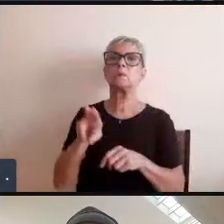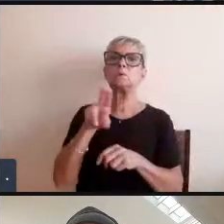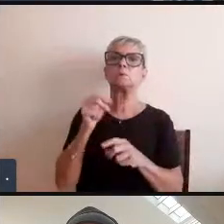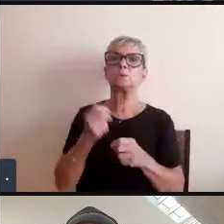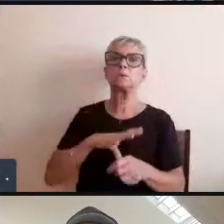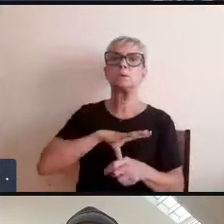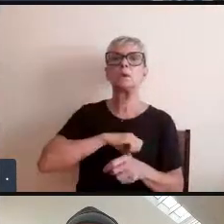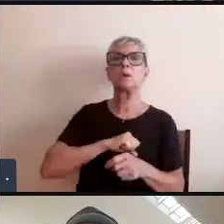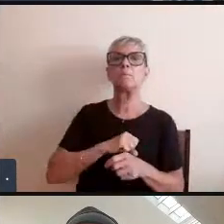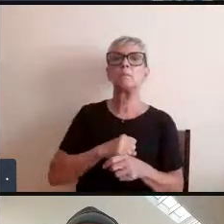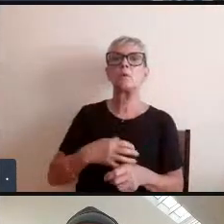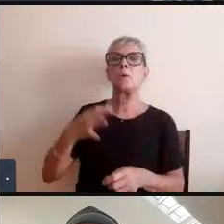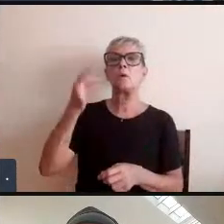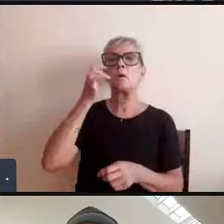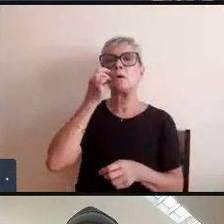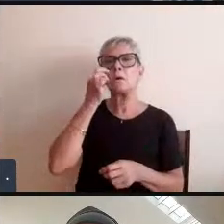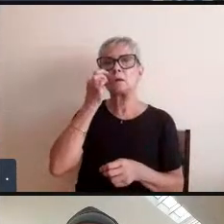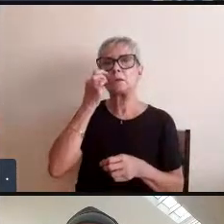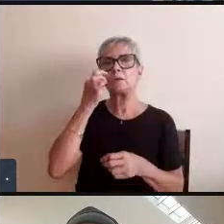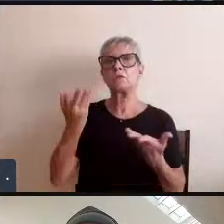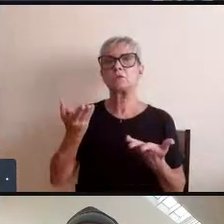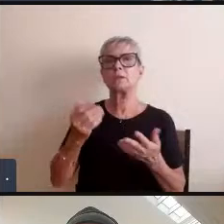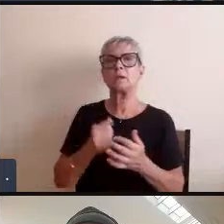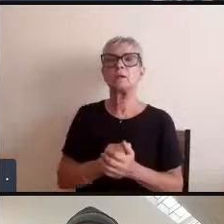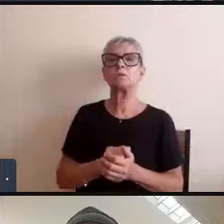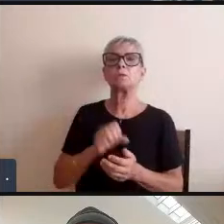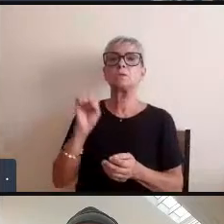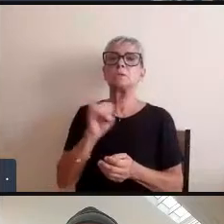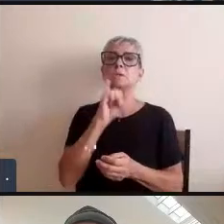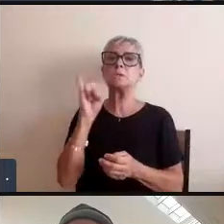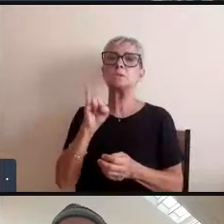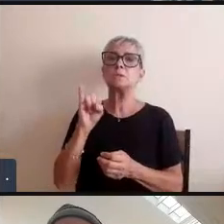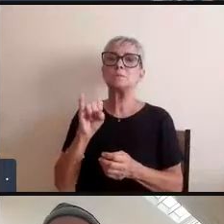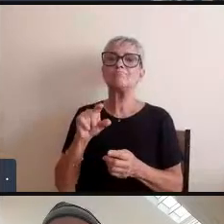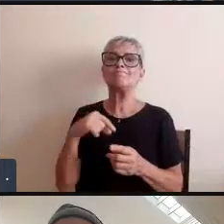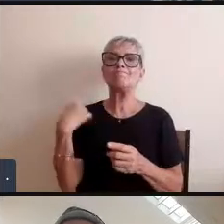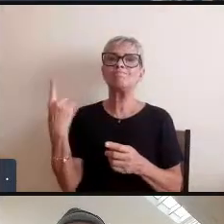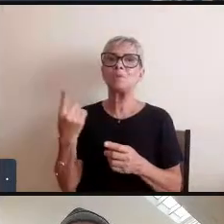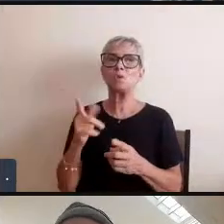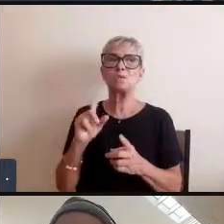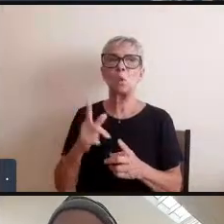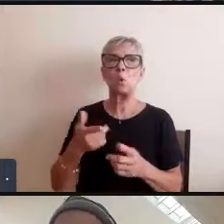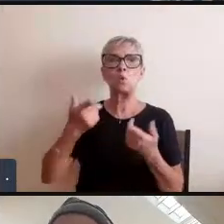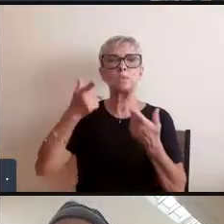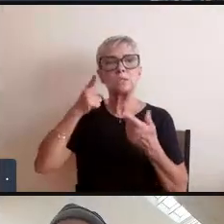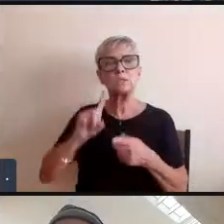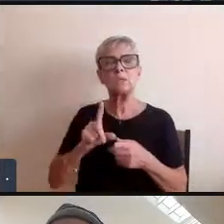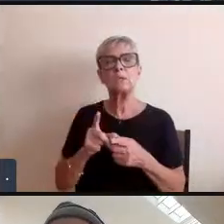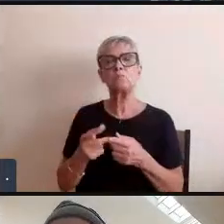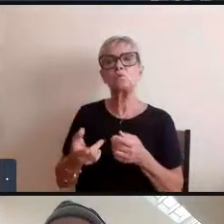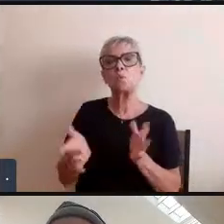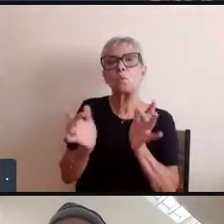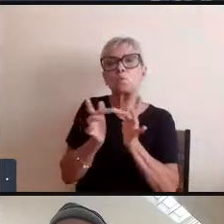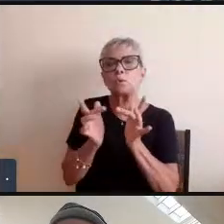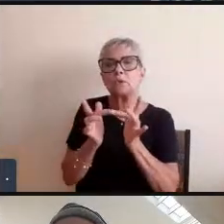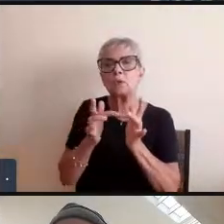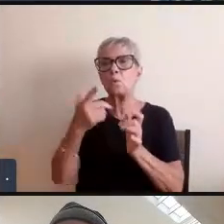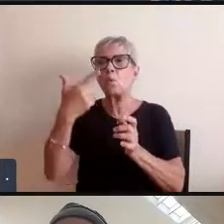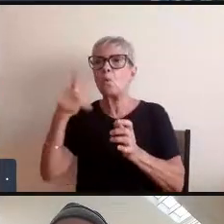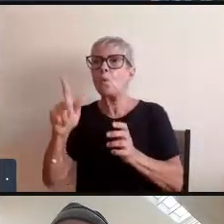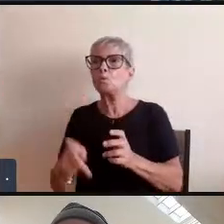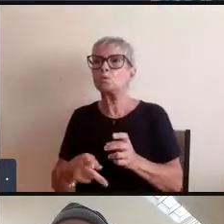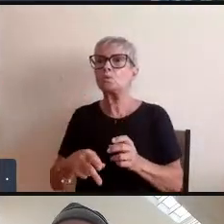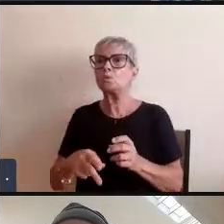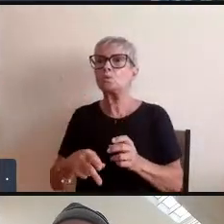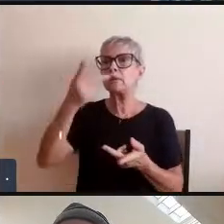honestidade e aí se a gente não dá conta de lidar com o outro a partir de uma relação honesta a gente não